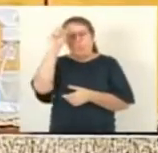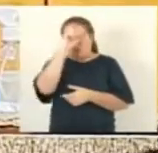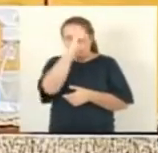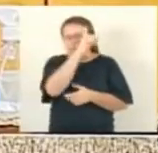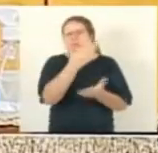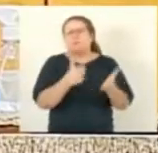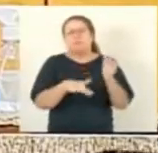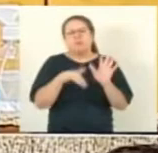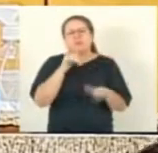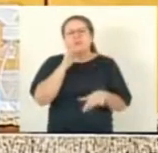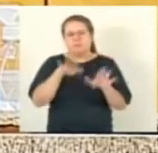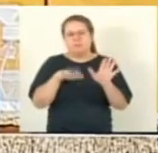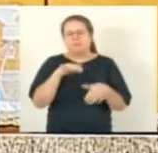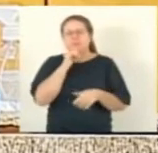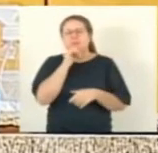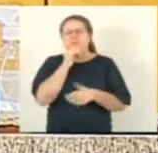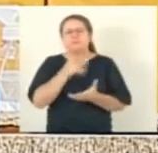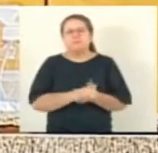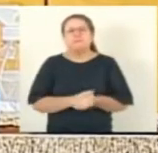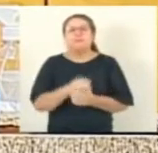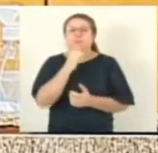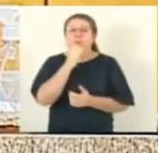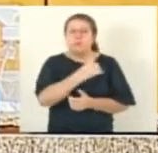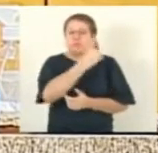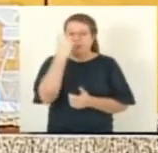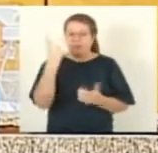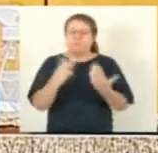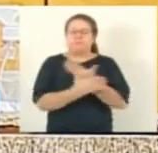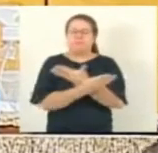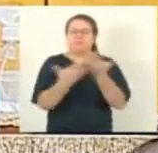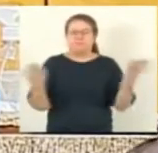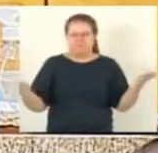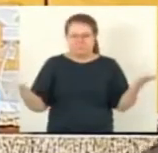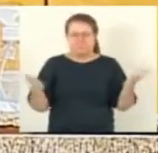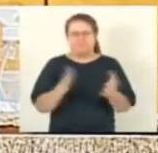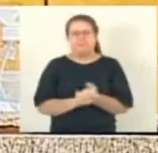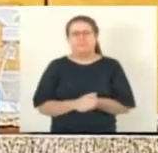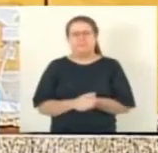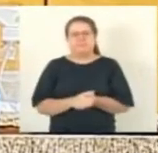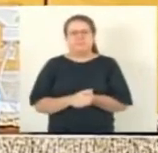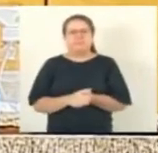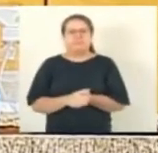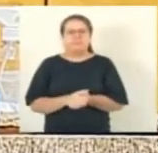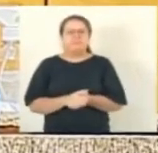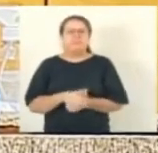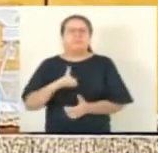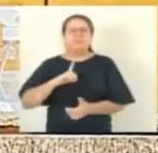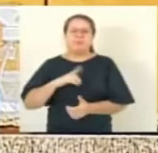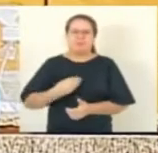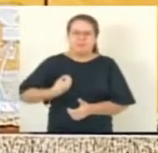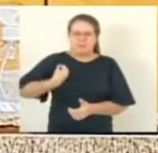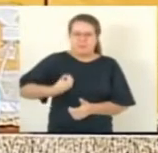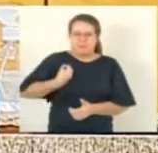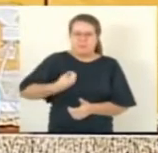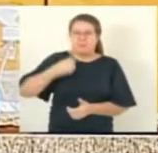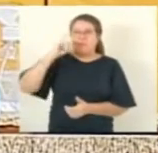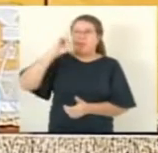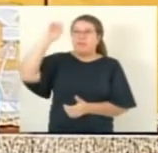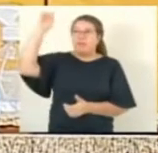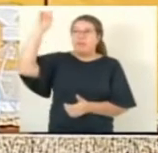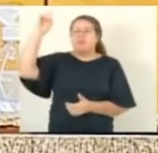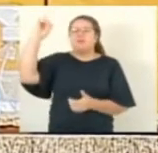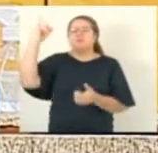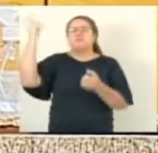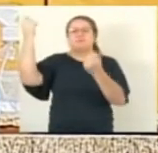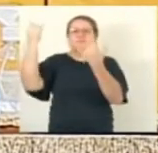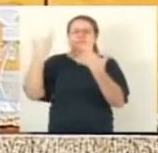Bom dia a todos e a todas. Havendo coro, invocando a proteção de Deus,